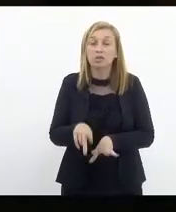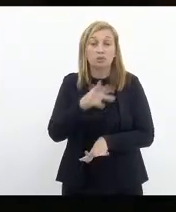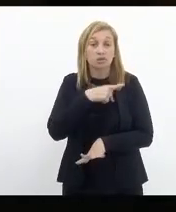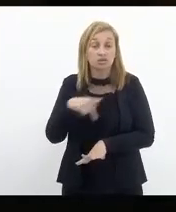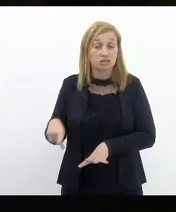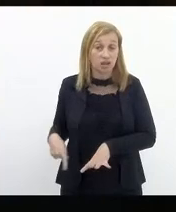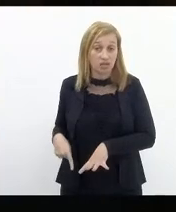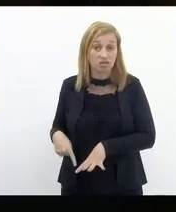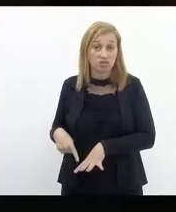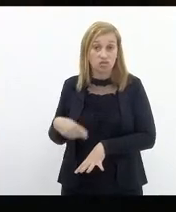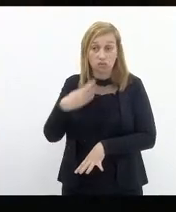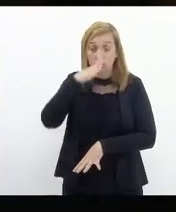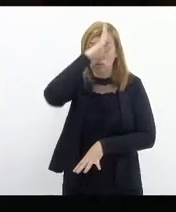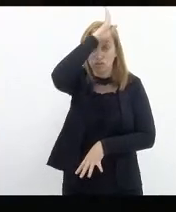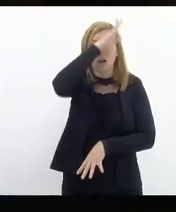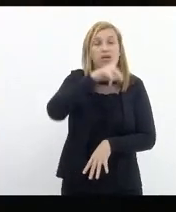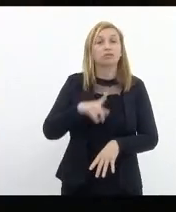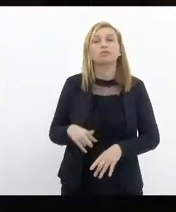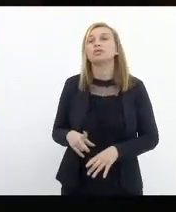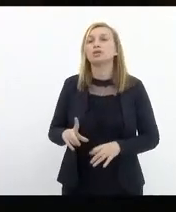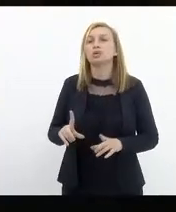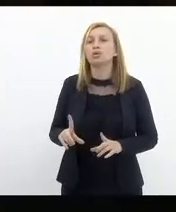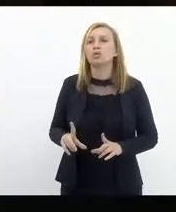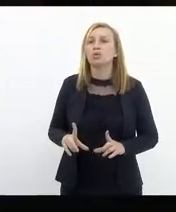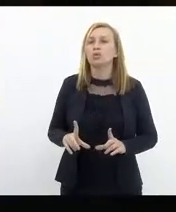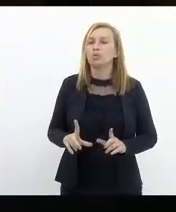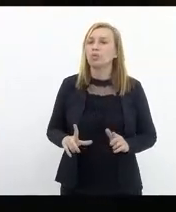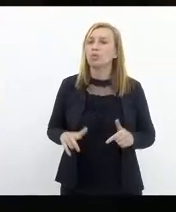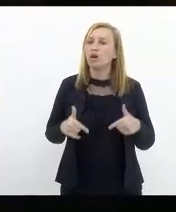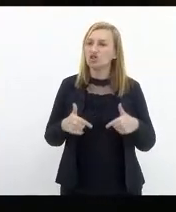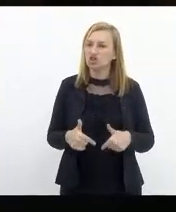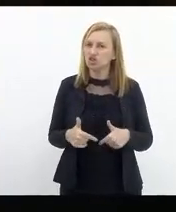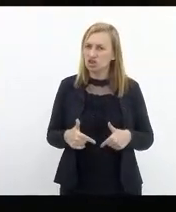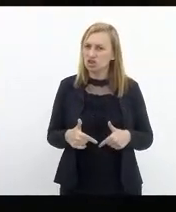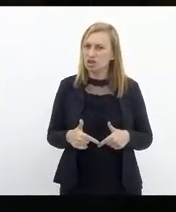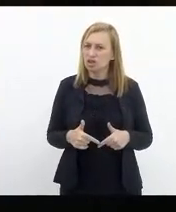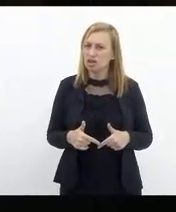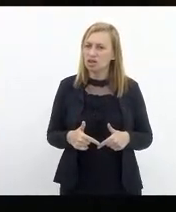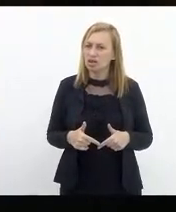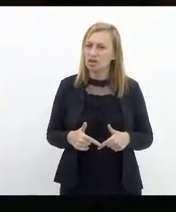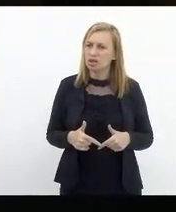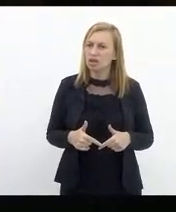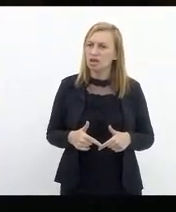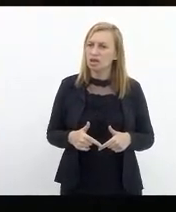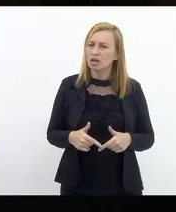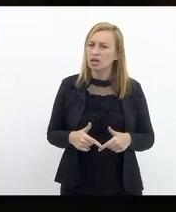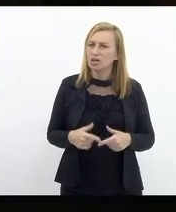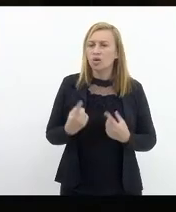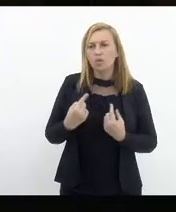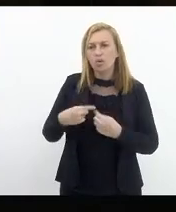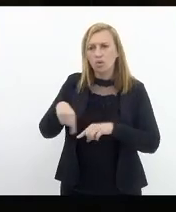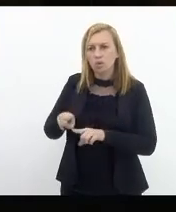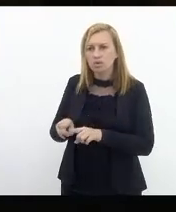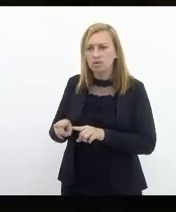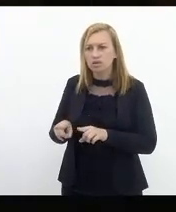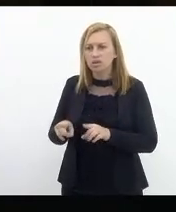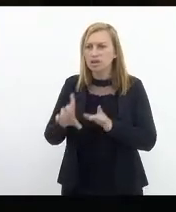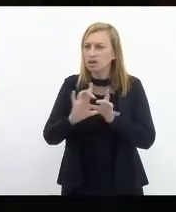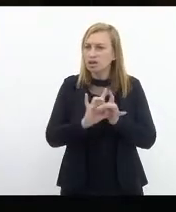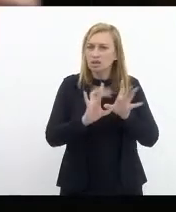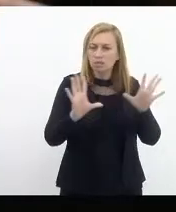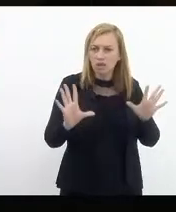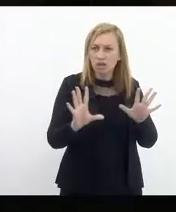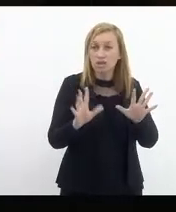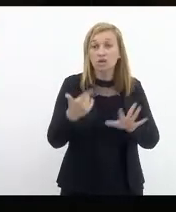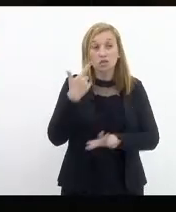república, também um ataque sistemático à república brasileira e à democracia. É